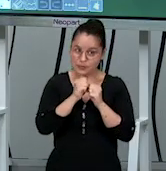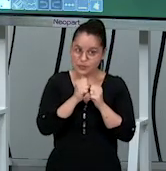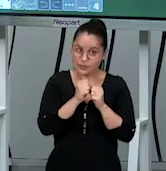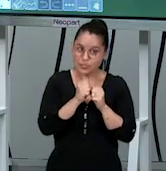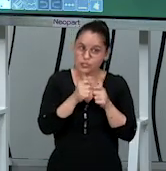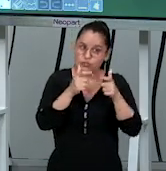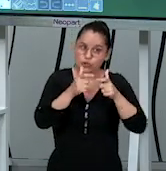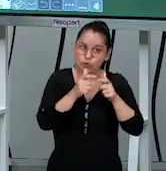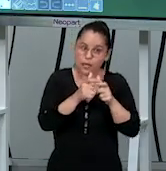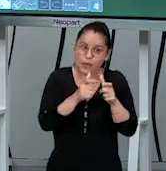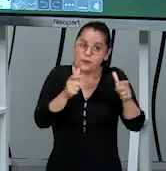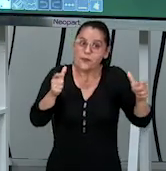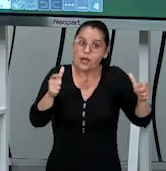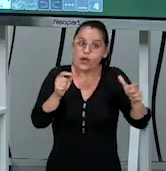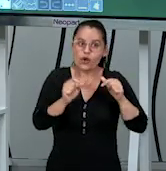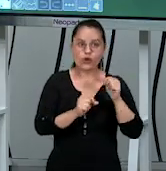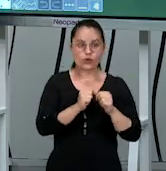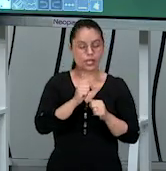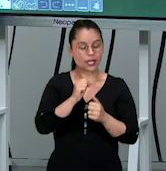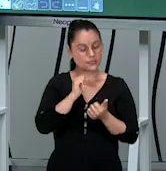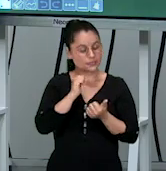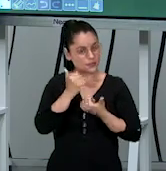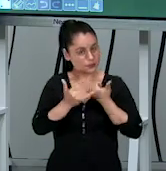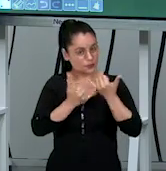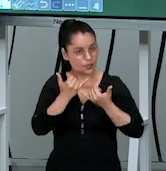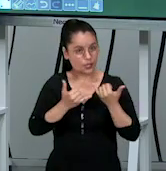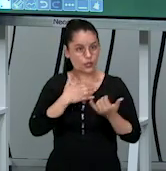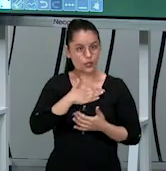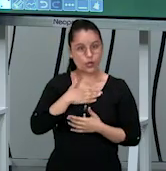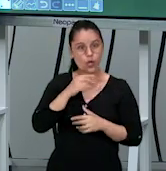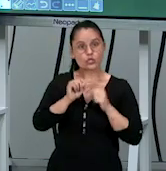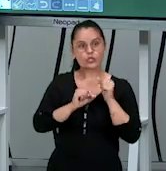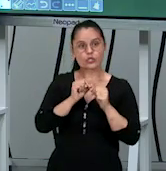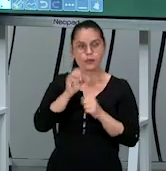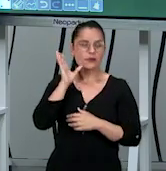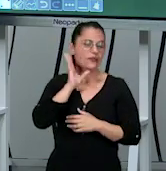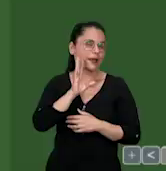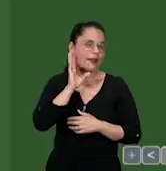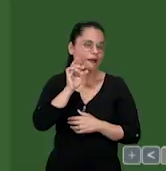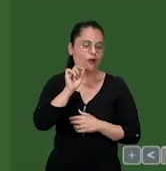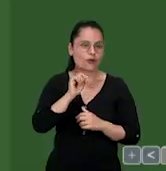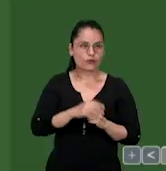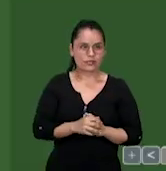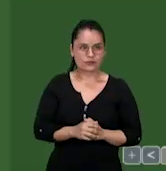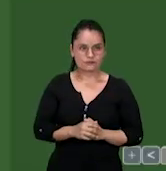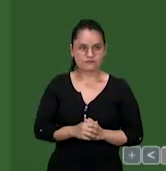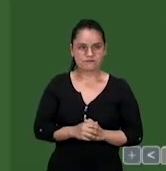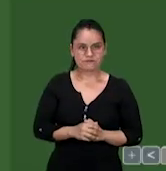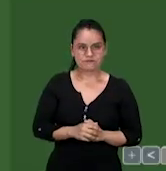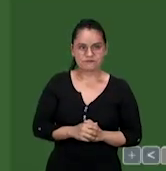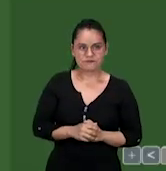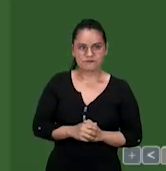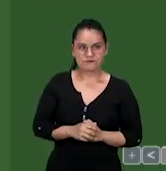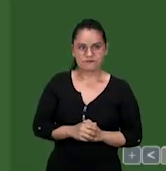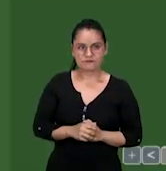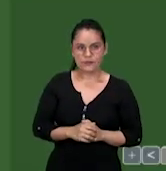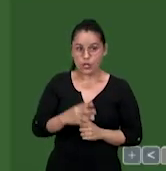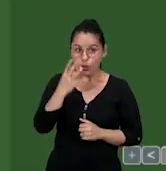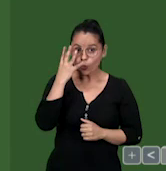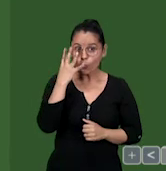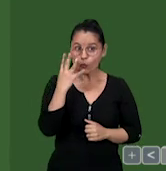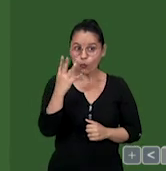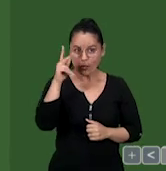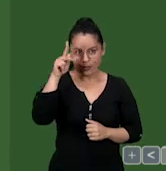espaço aquele jogo que vocês adoram eu vou precisar de no mínimo aí né pra ficar legal a gente precisa de pelo menos quatro